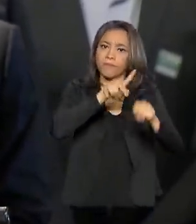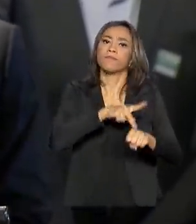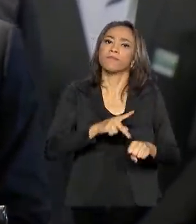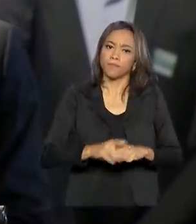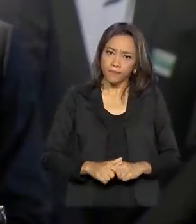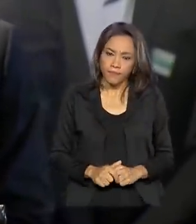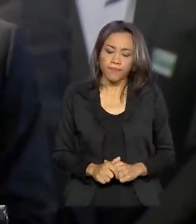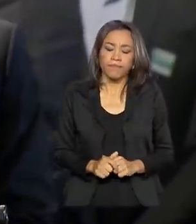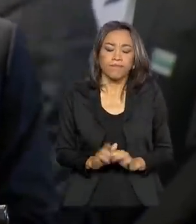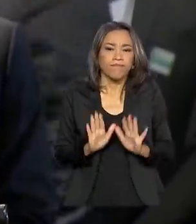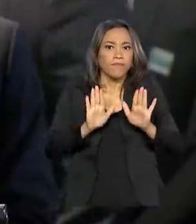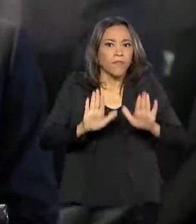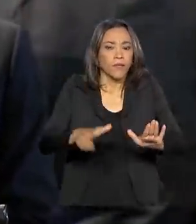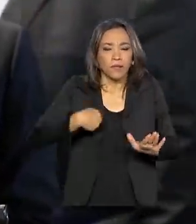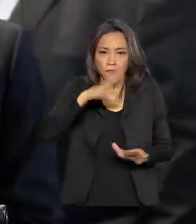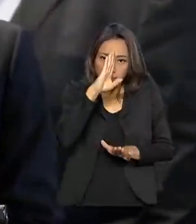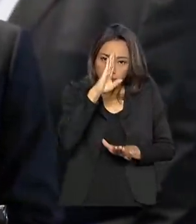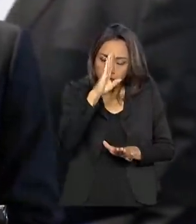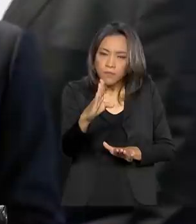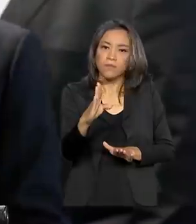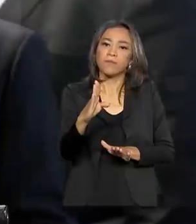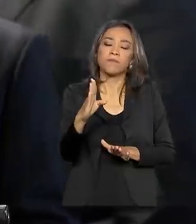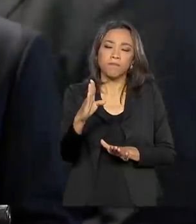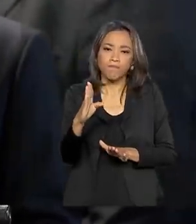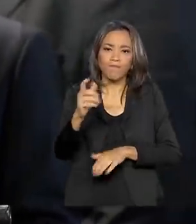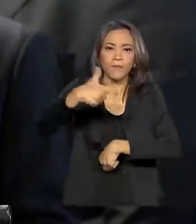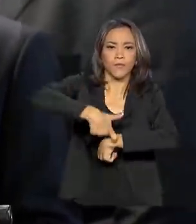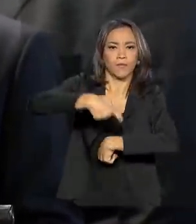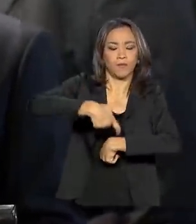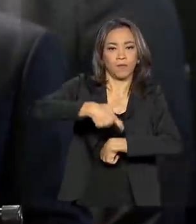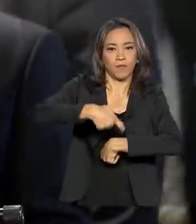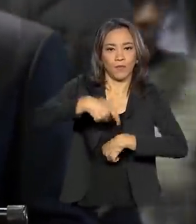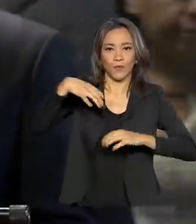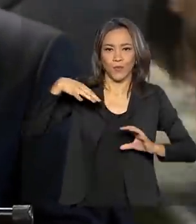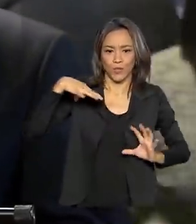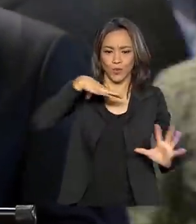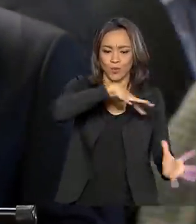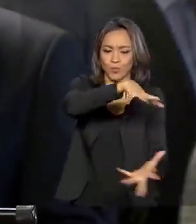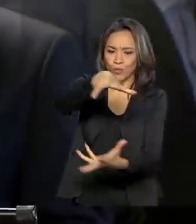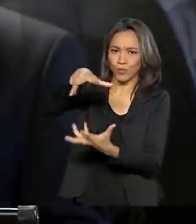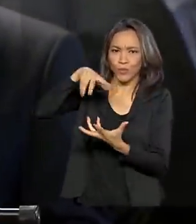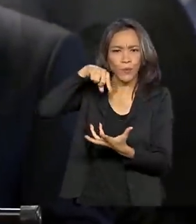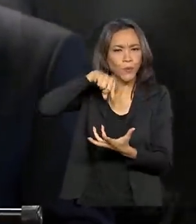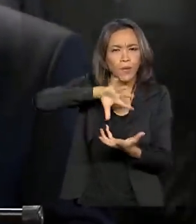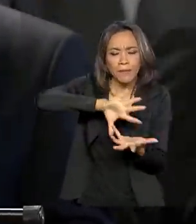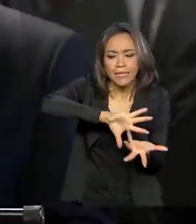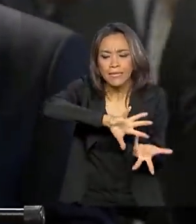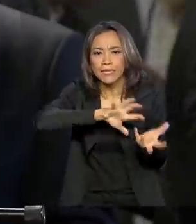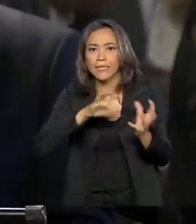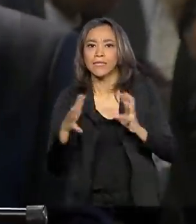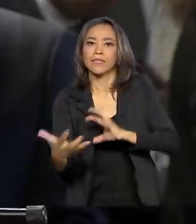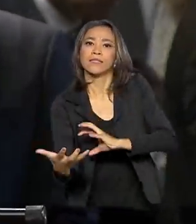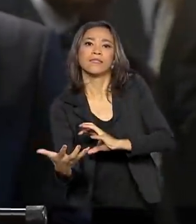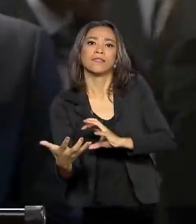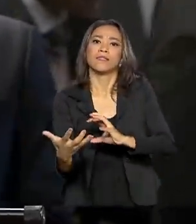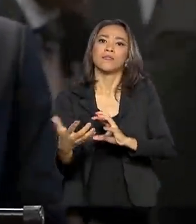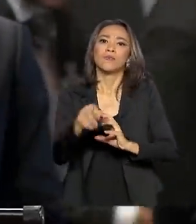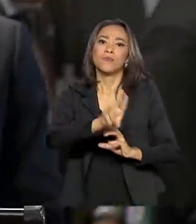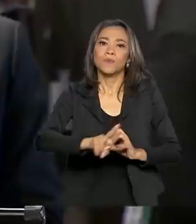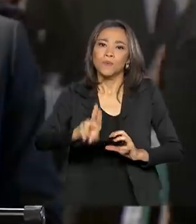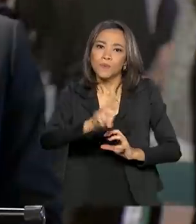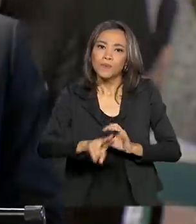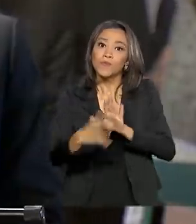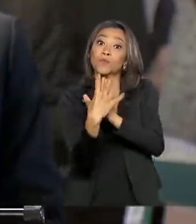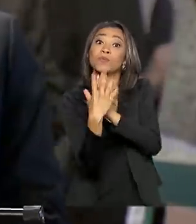Mas, principalmente, nesse momento em que o mundo vive uma transição energética, nós temos